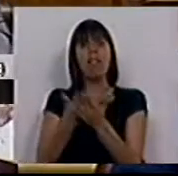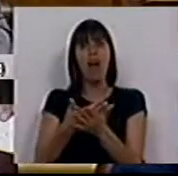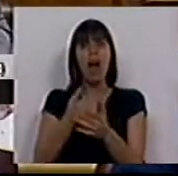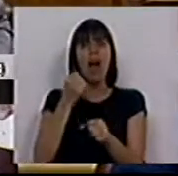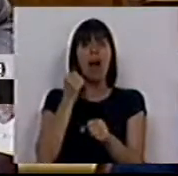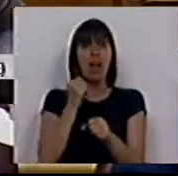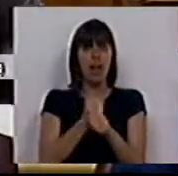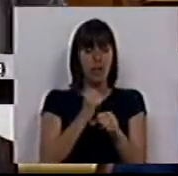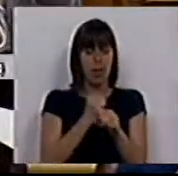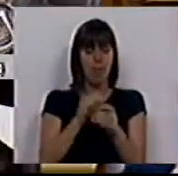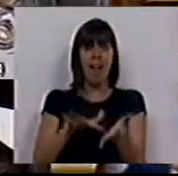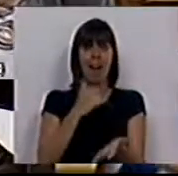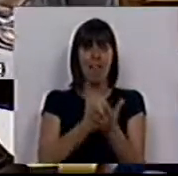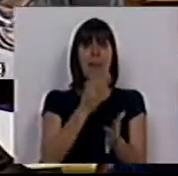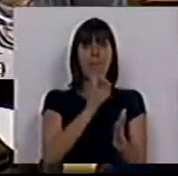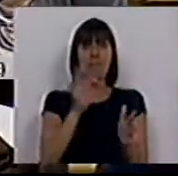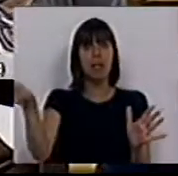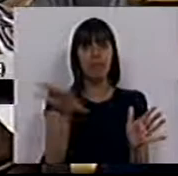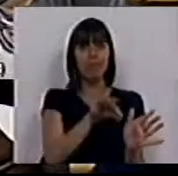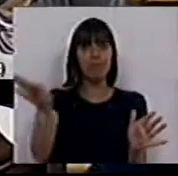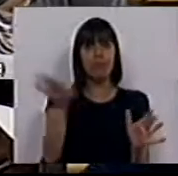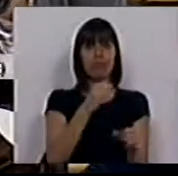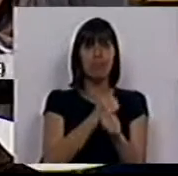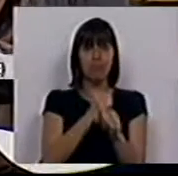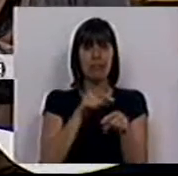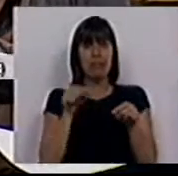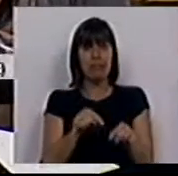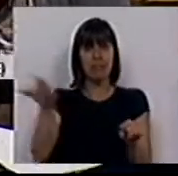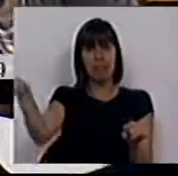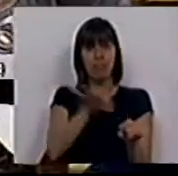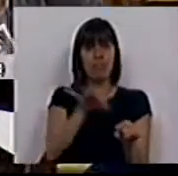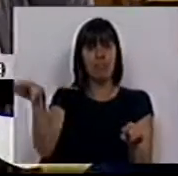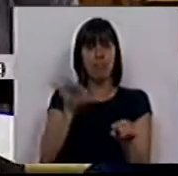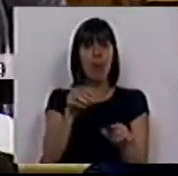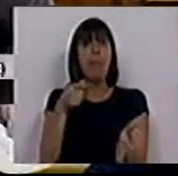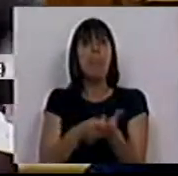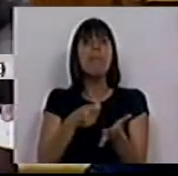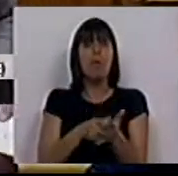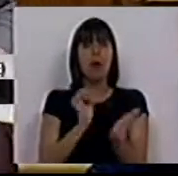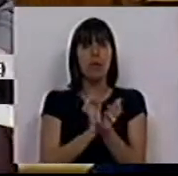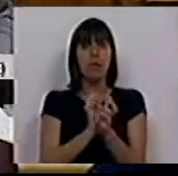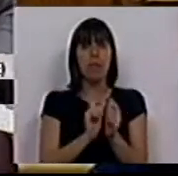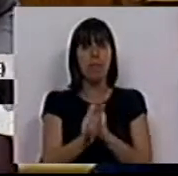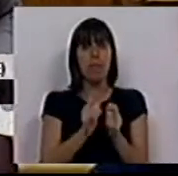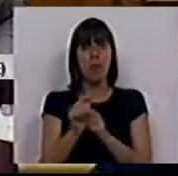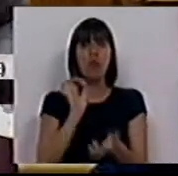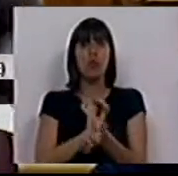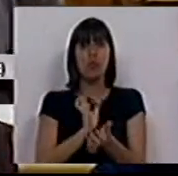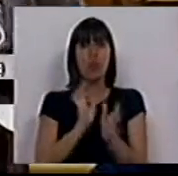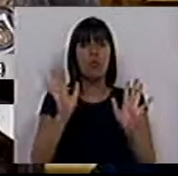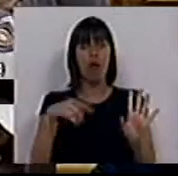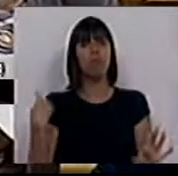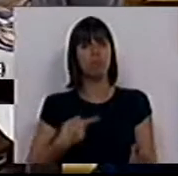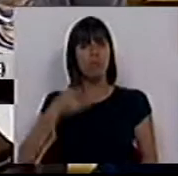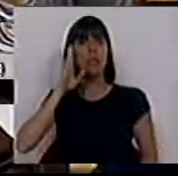postos de trabalho permanentes, postos de trabalho esses, que são pagos pela Segurança Social. Porque